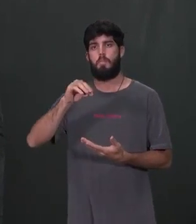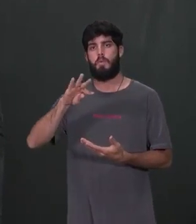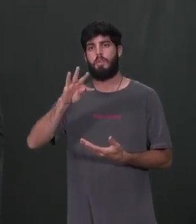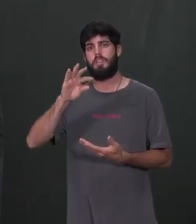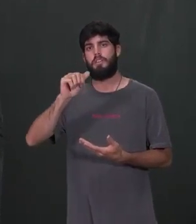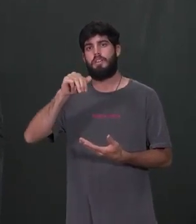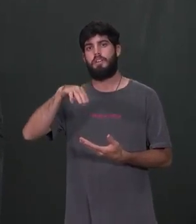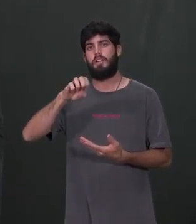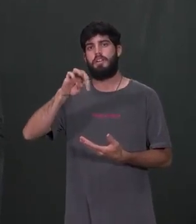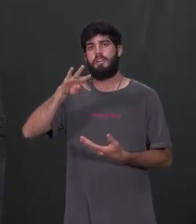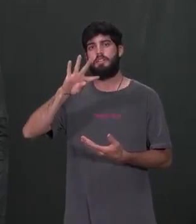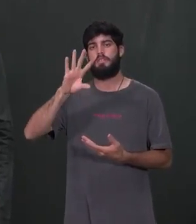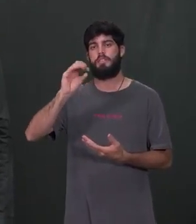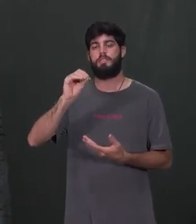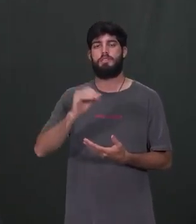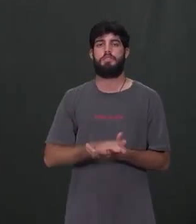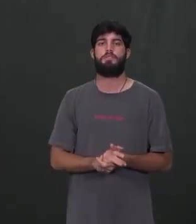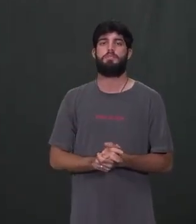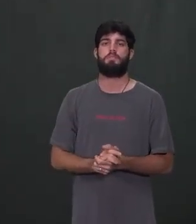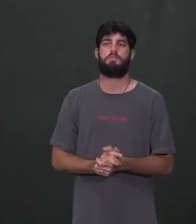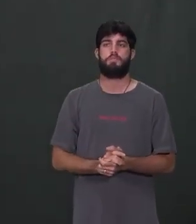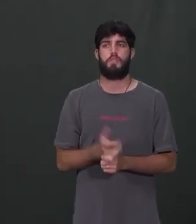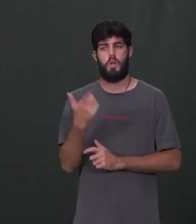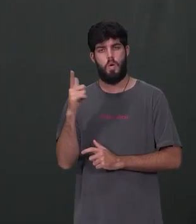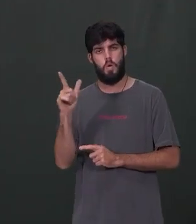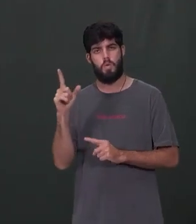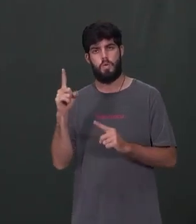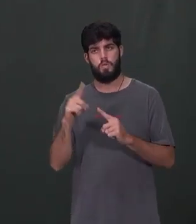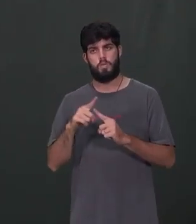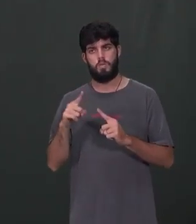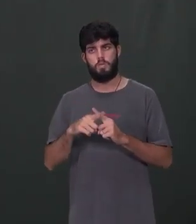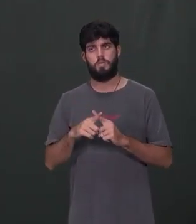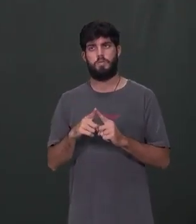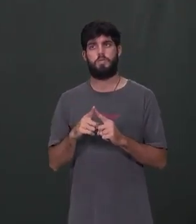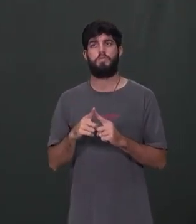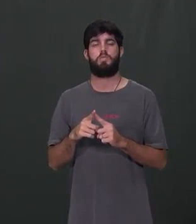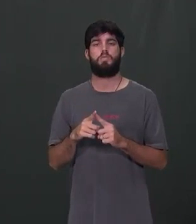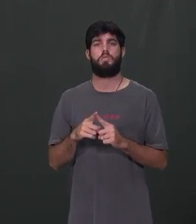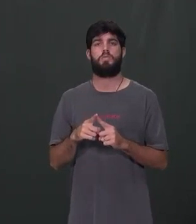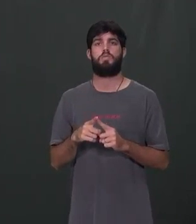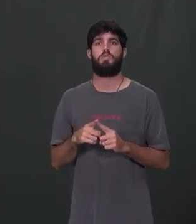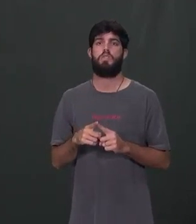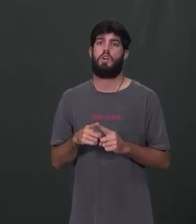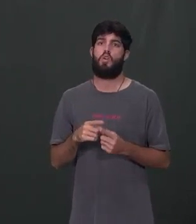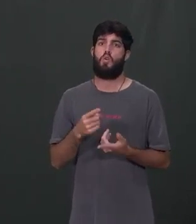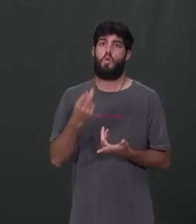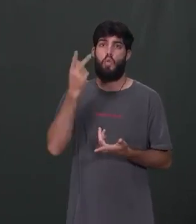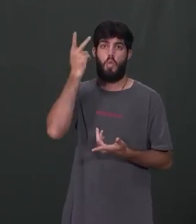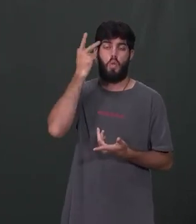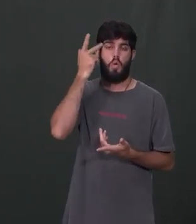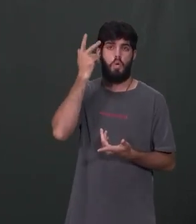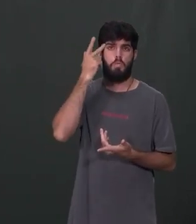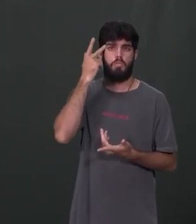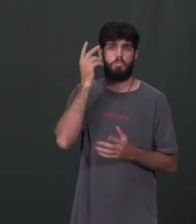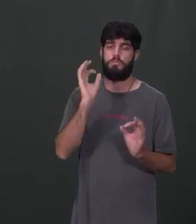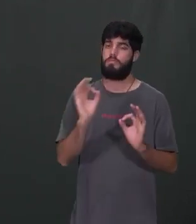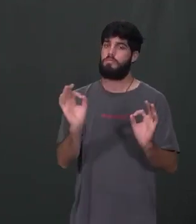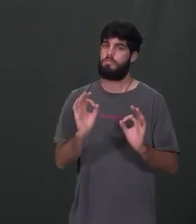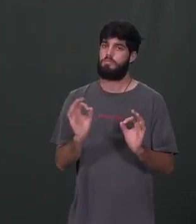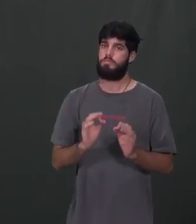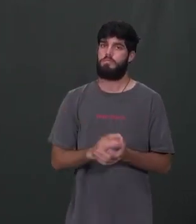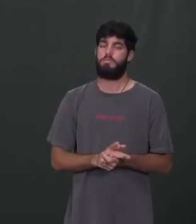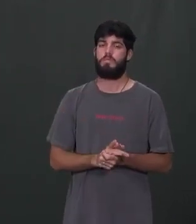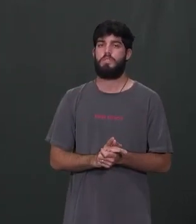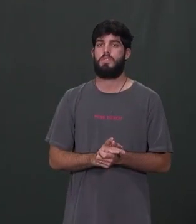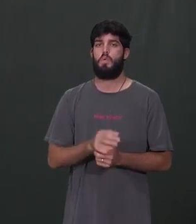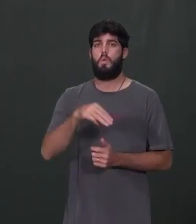de brotamento, ou gemulação. Um outro tipo, a gente vai aqui, para esse que ele não é muito comum, não, que é a divisão